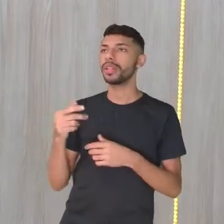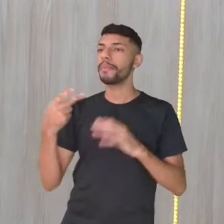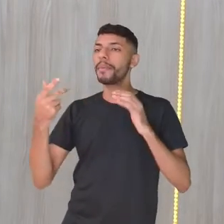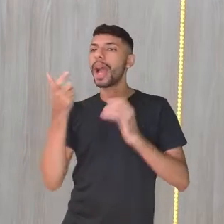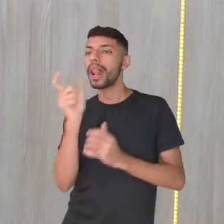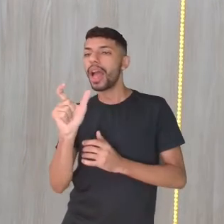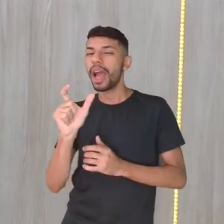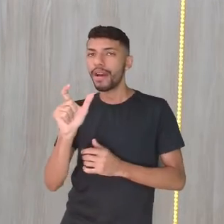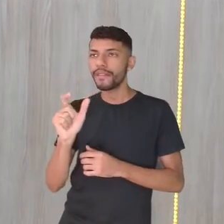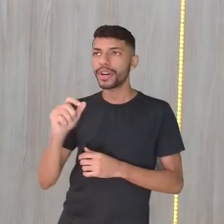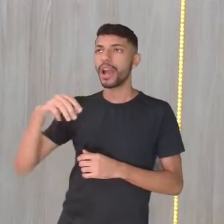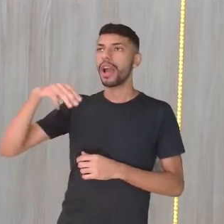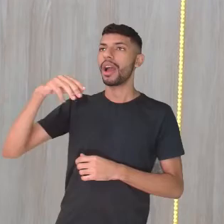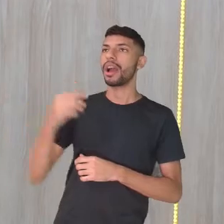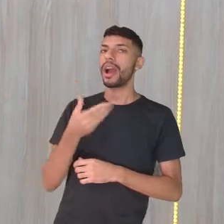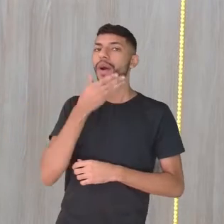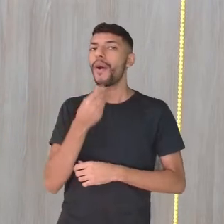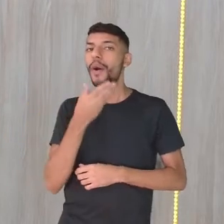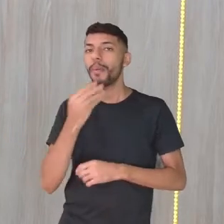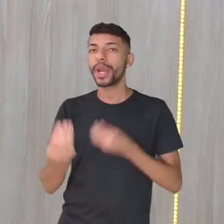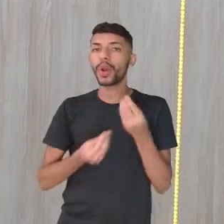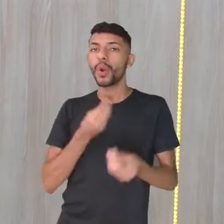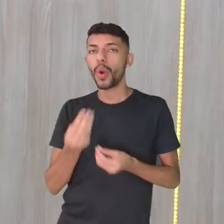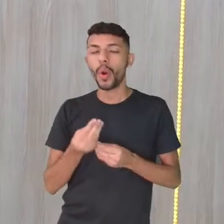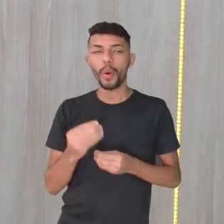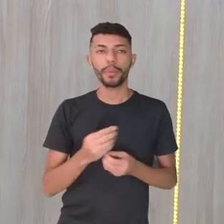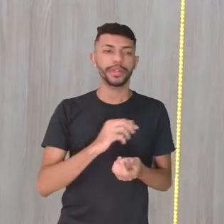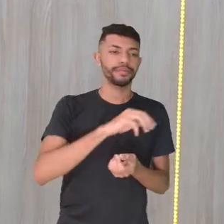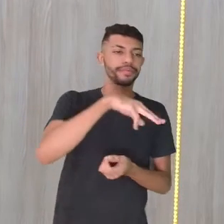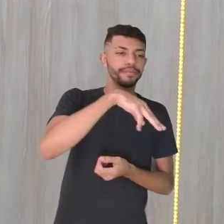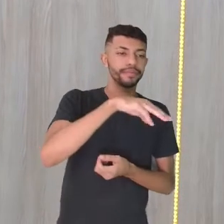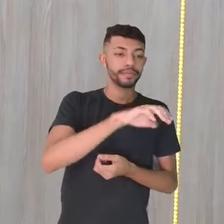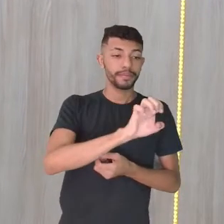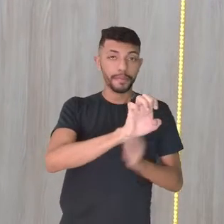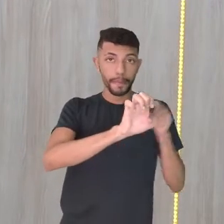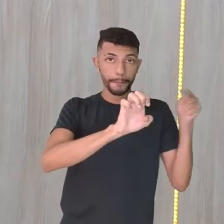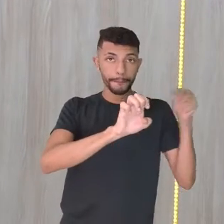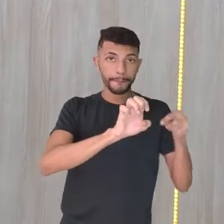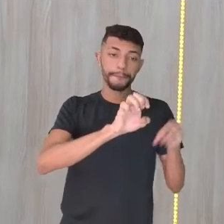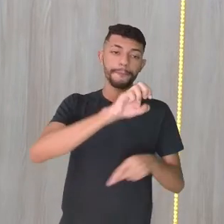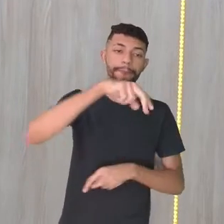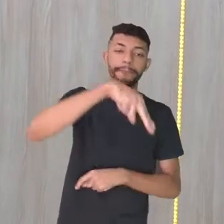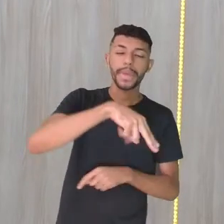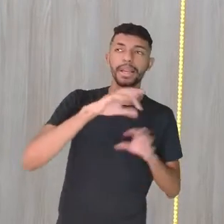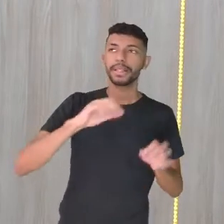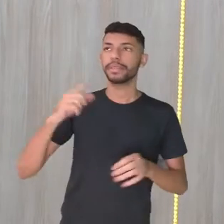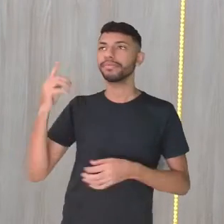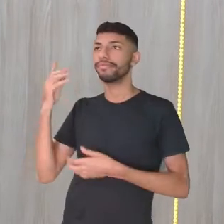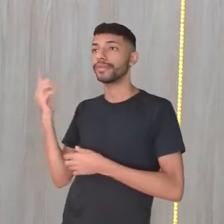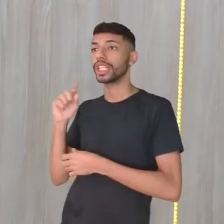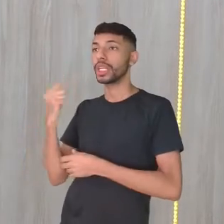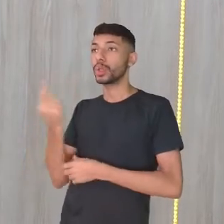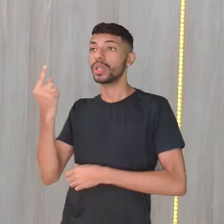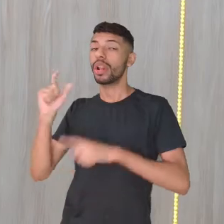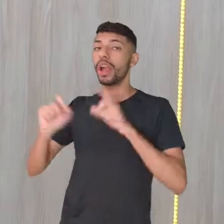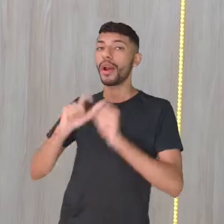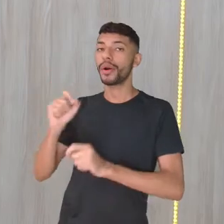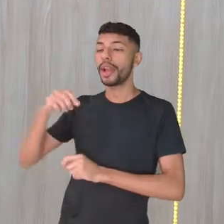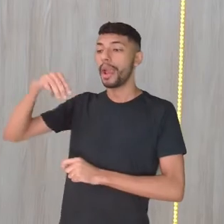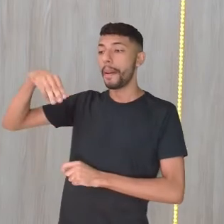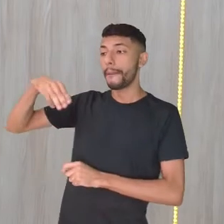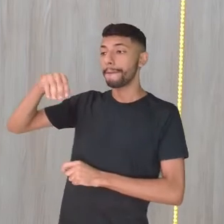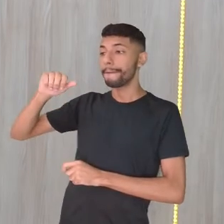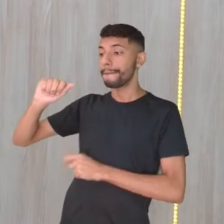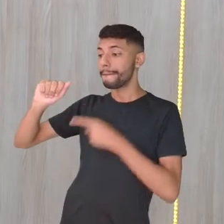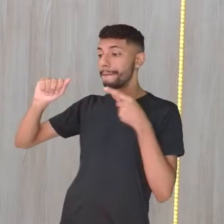A, M-A-N, e no plural é com E, M-E-N. Por isso que aqui é Superman, Batman, e lá no super-herói